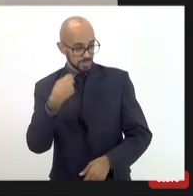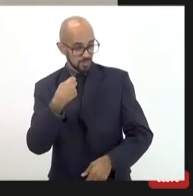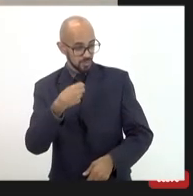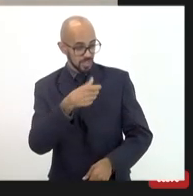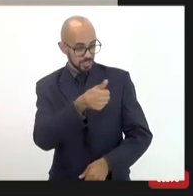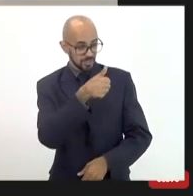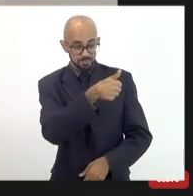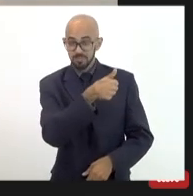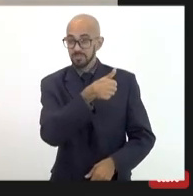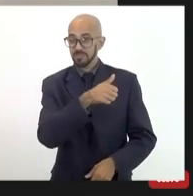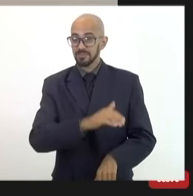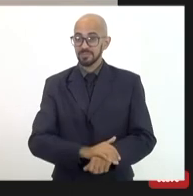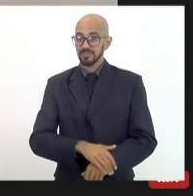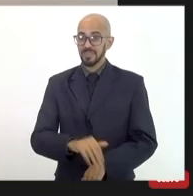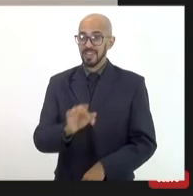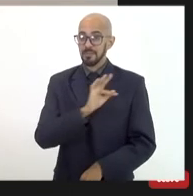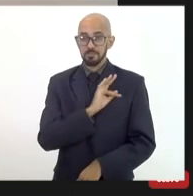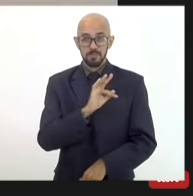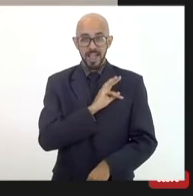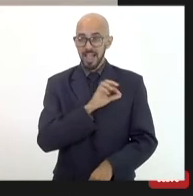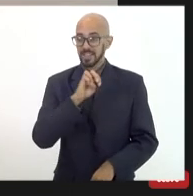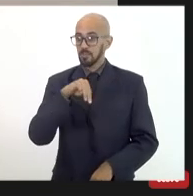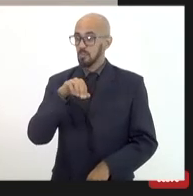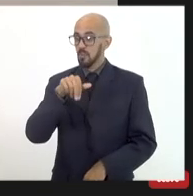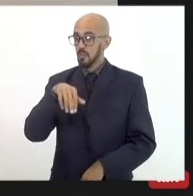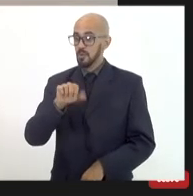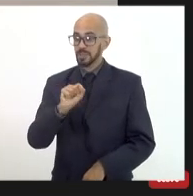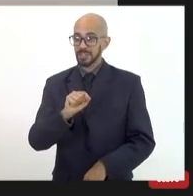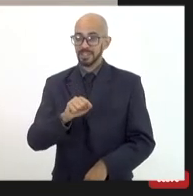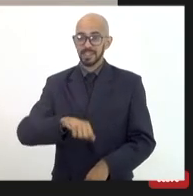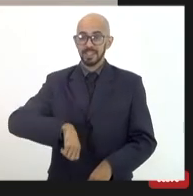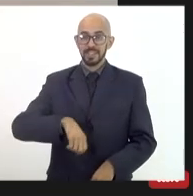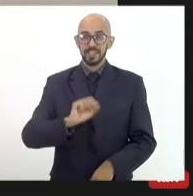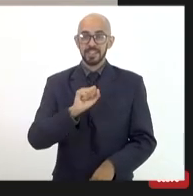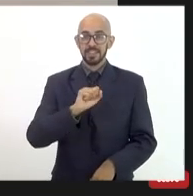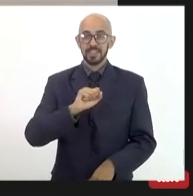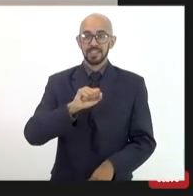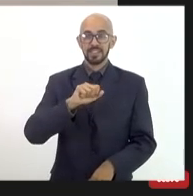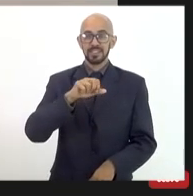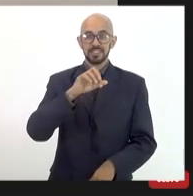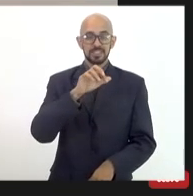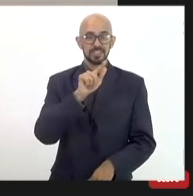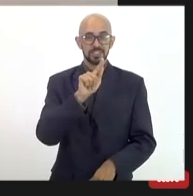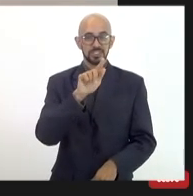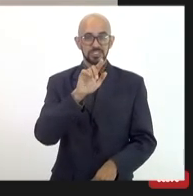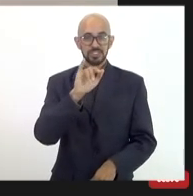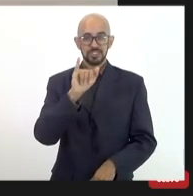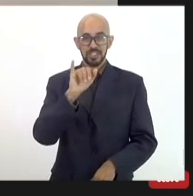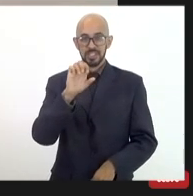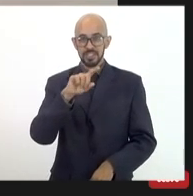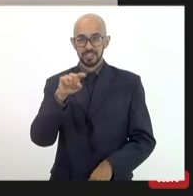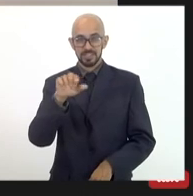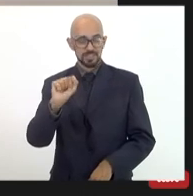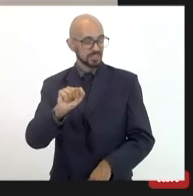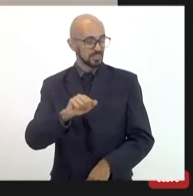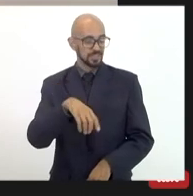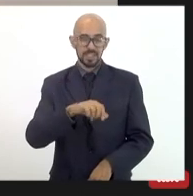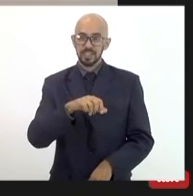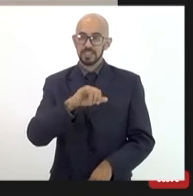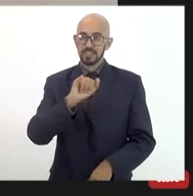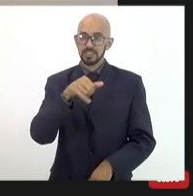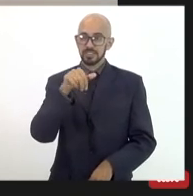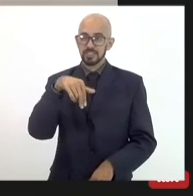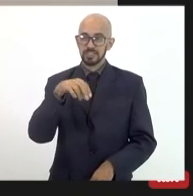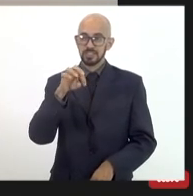da Marta Mônica Jefferson Bruno Geisa nossa Geisa Alessandro Jandira